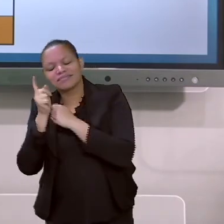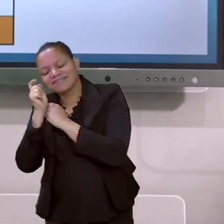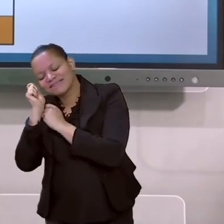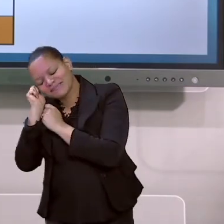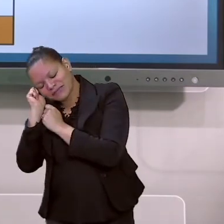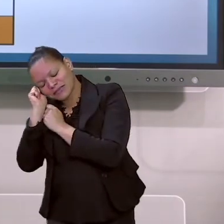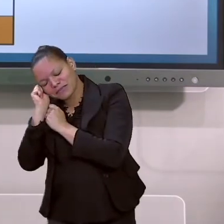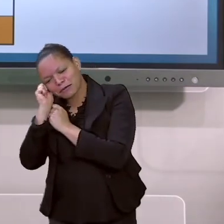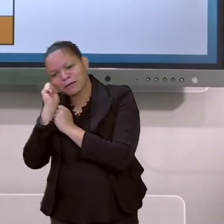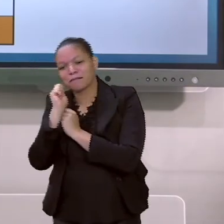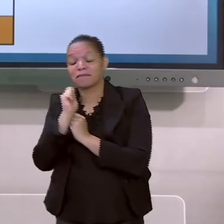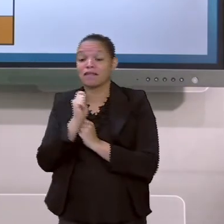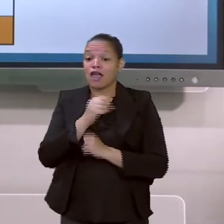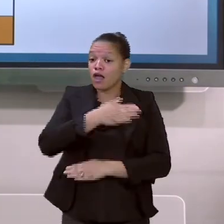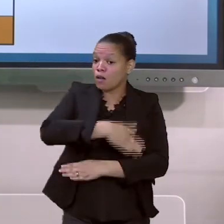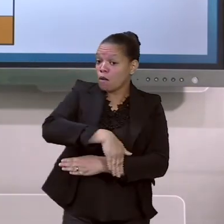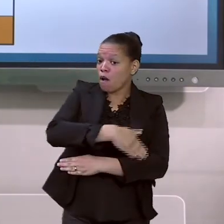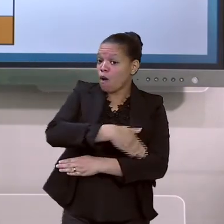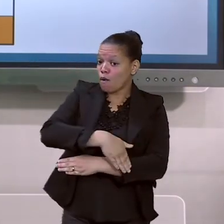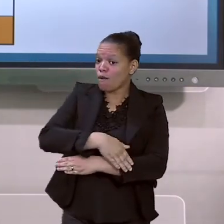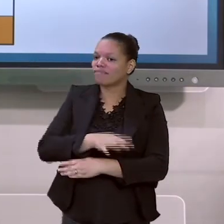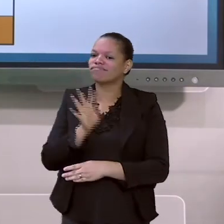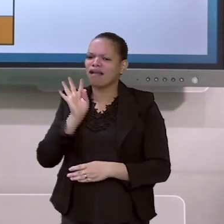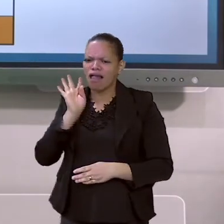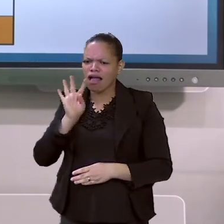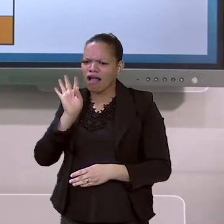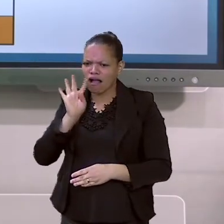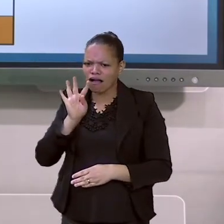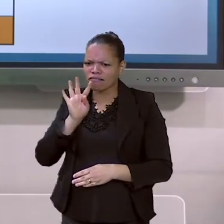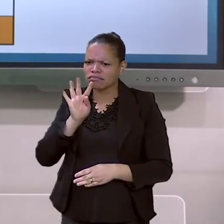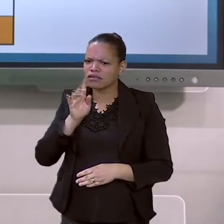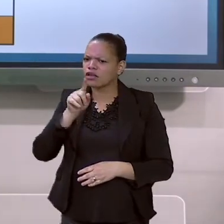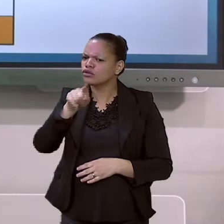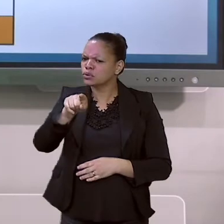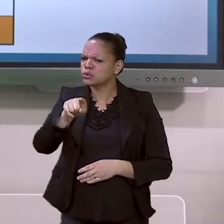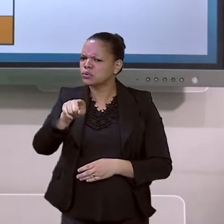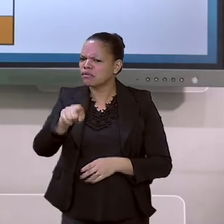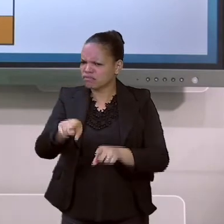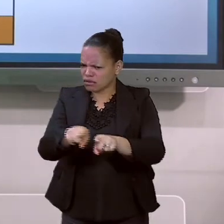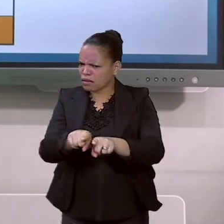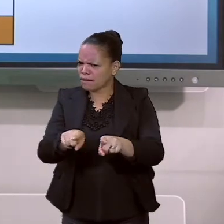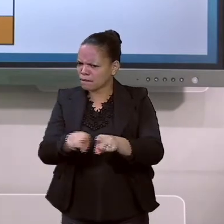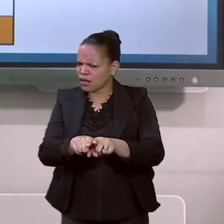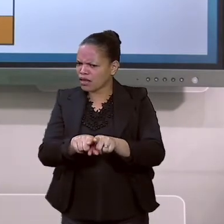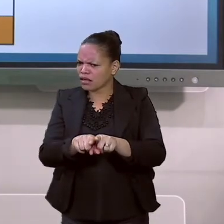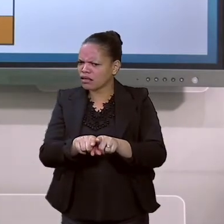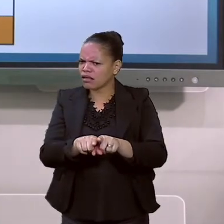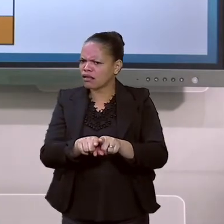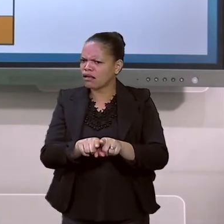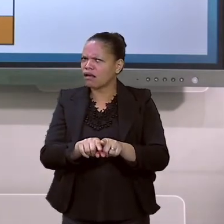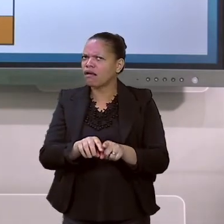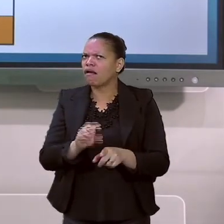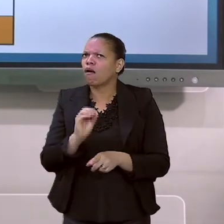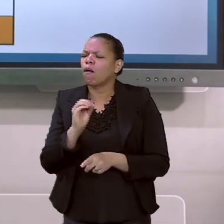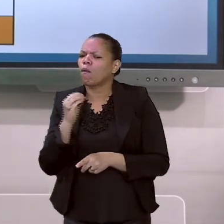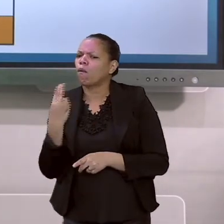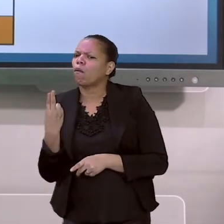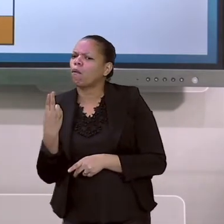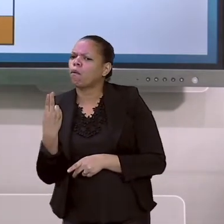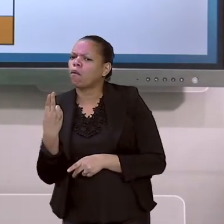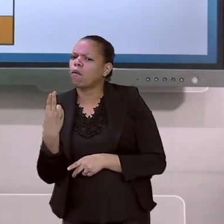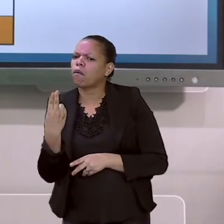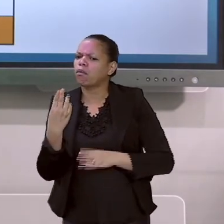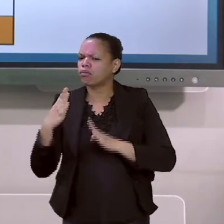muito legal. E a sua rua? A sua rua também é assim? Ou você mora em um beco? Ou você mora em uma